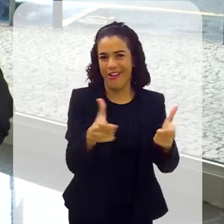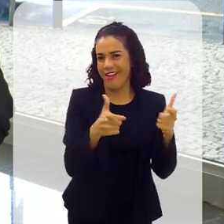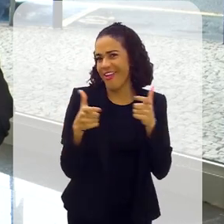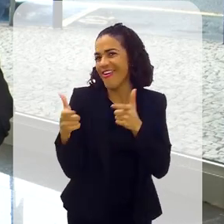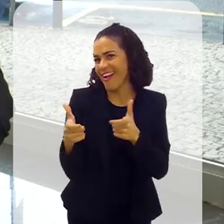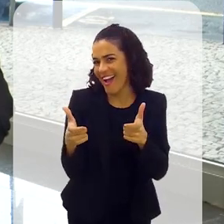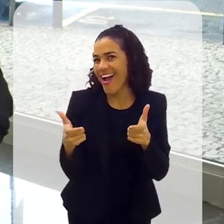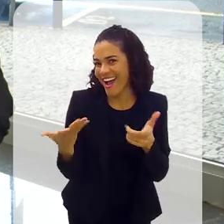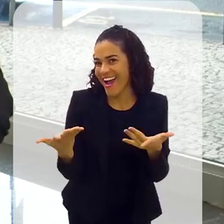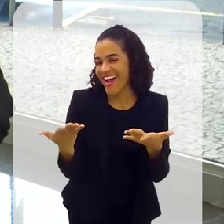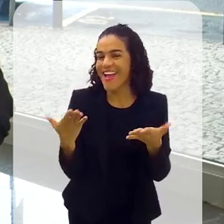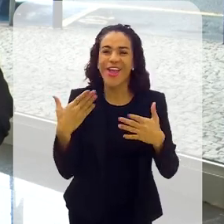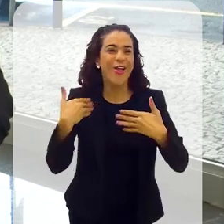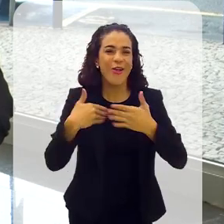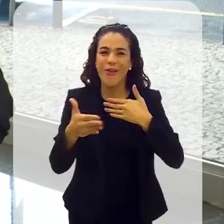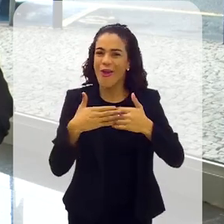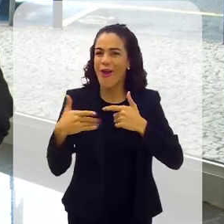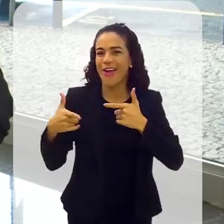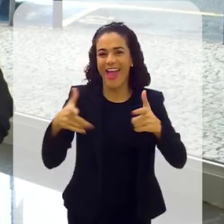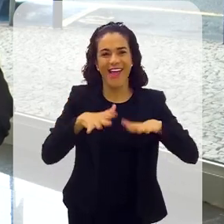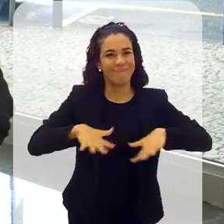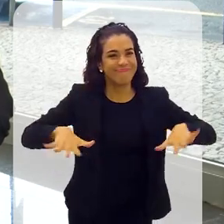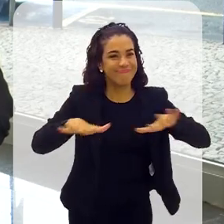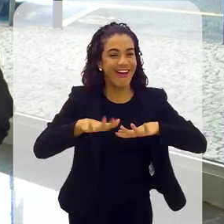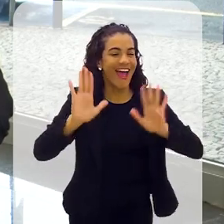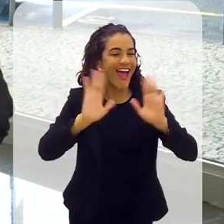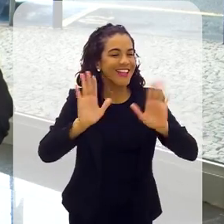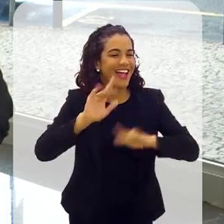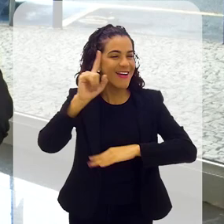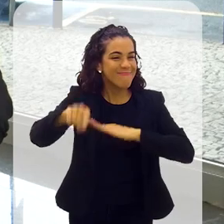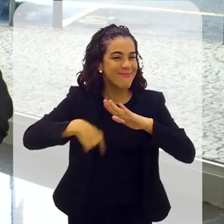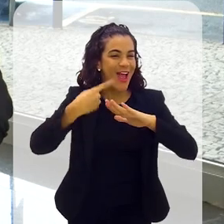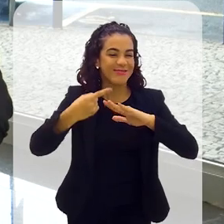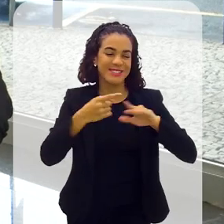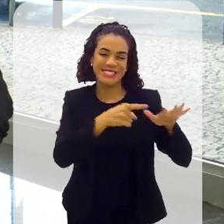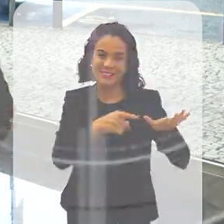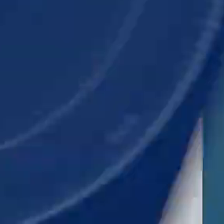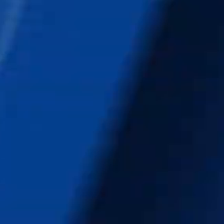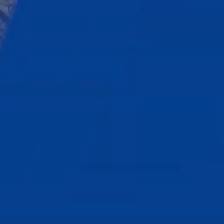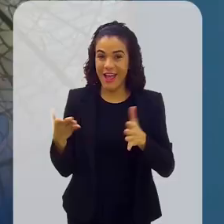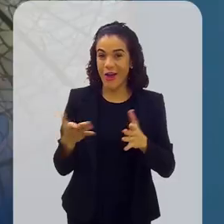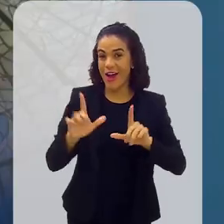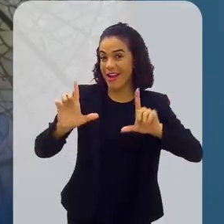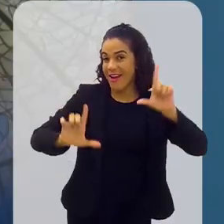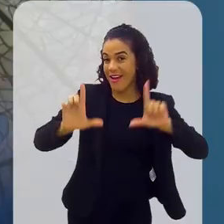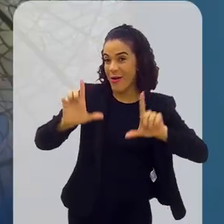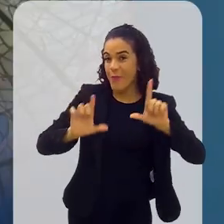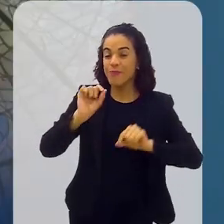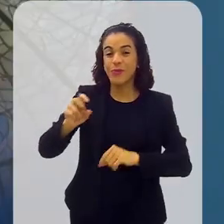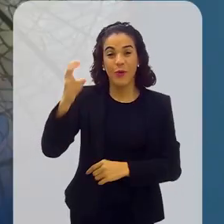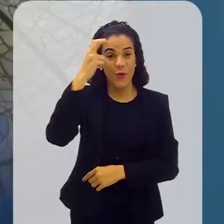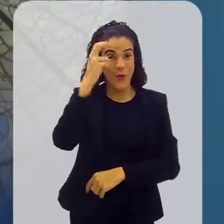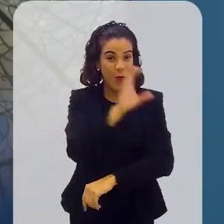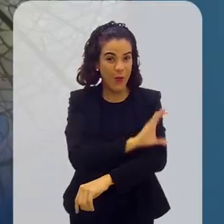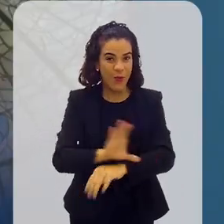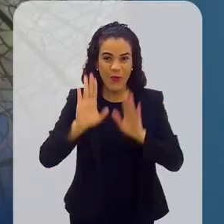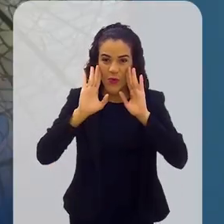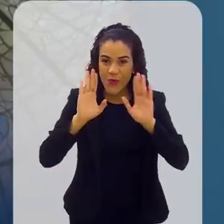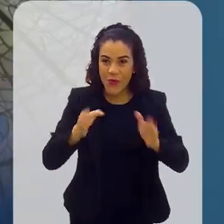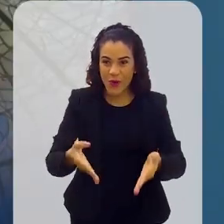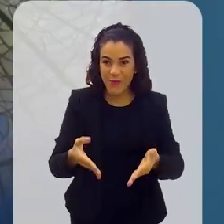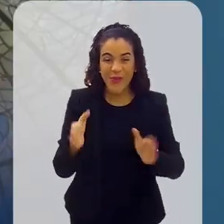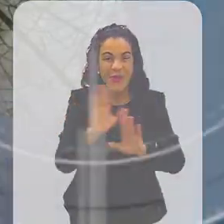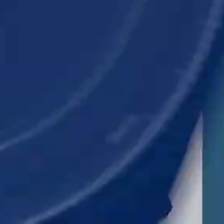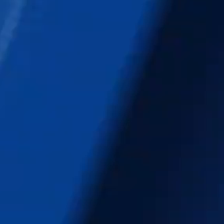em qualquer evento, em qualquer lugar, em qualquer ocasião. Até a semana que vem. E agora a gente vai para o próximo quadro, que é o